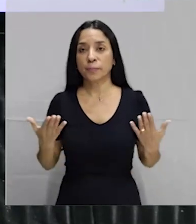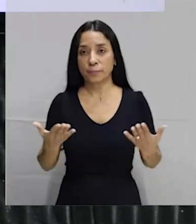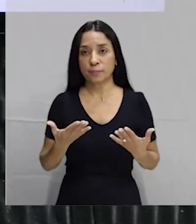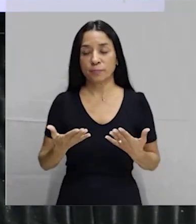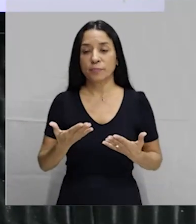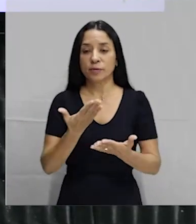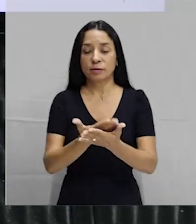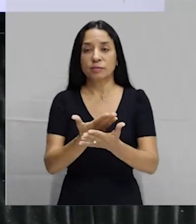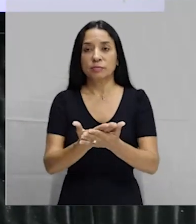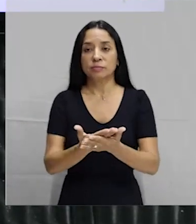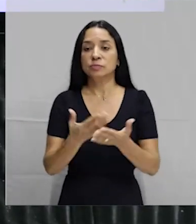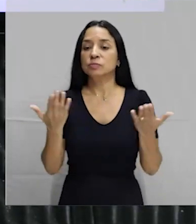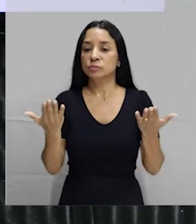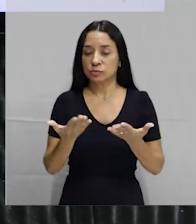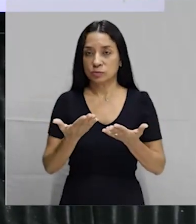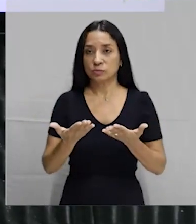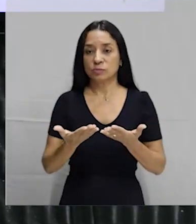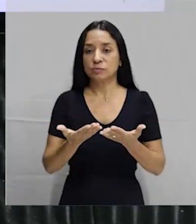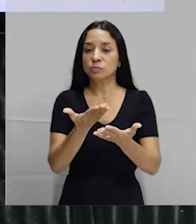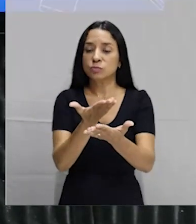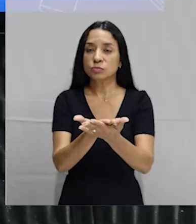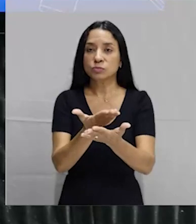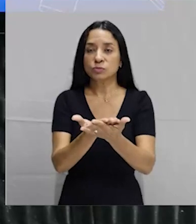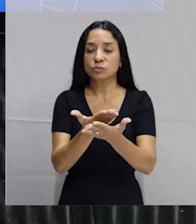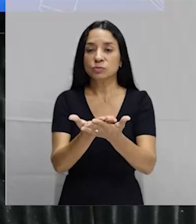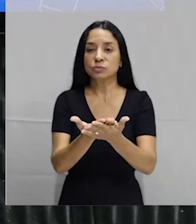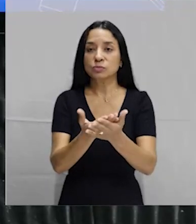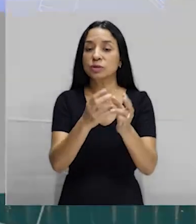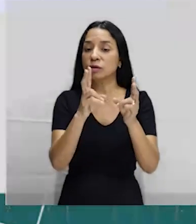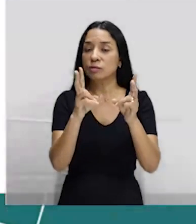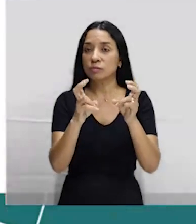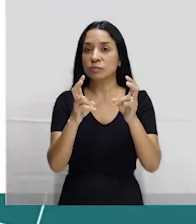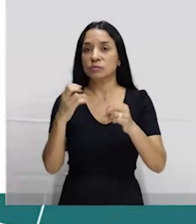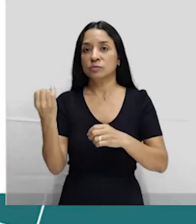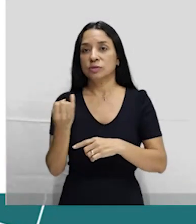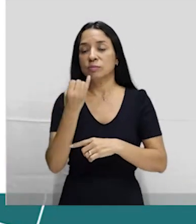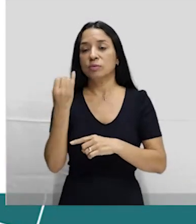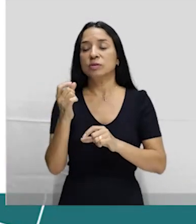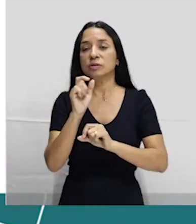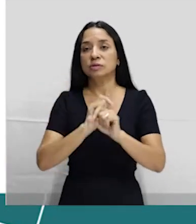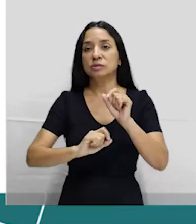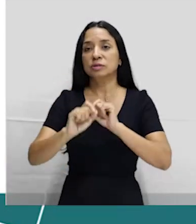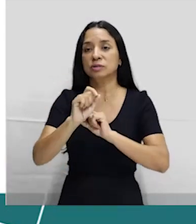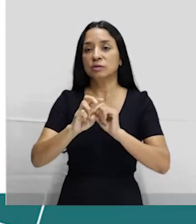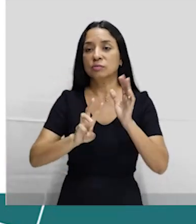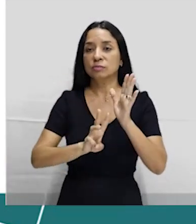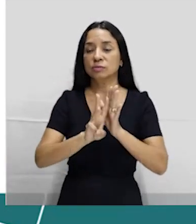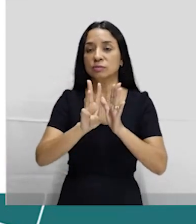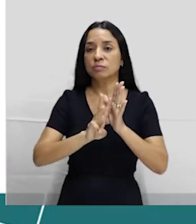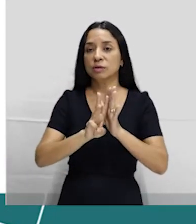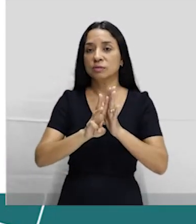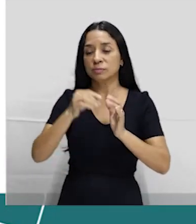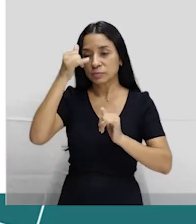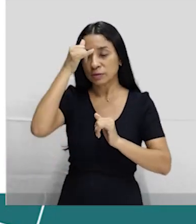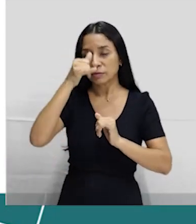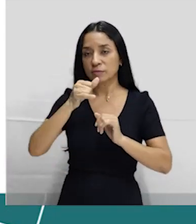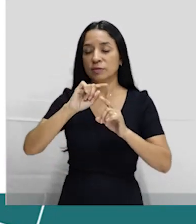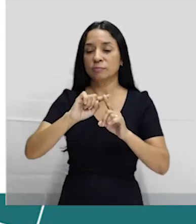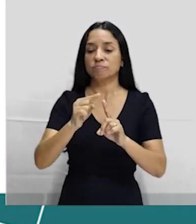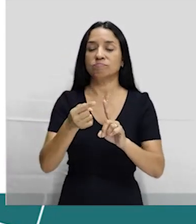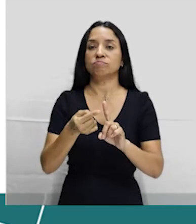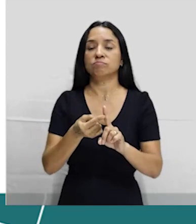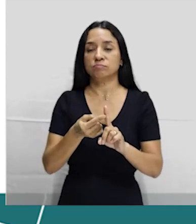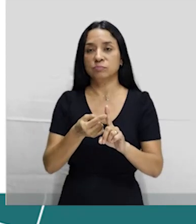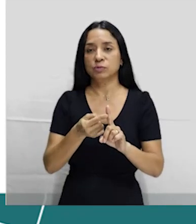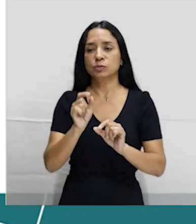na aula de hoje nós vamos trabalhar um assunto muito importante que são os métodos contraceptivos. A gente vai entender